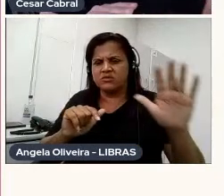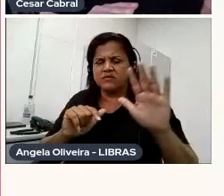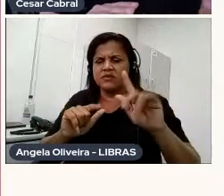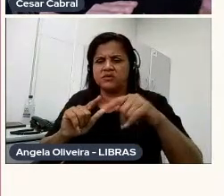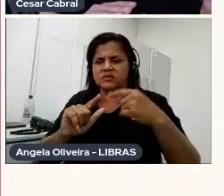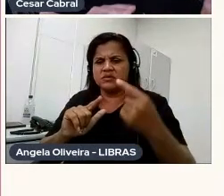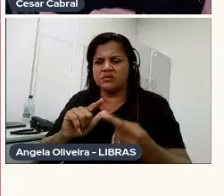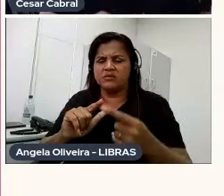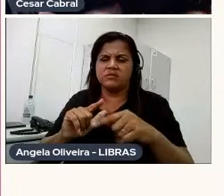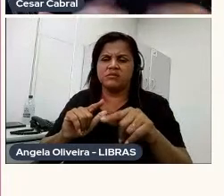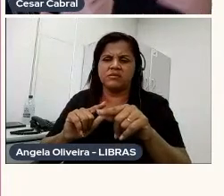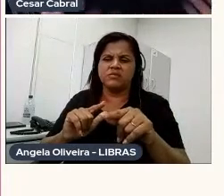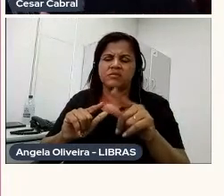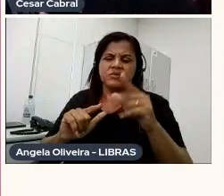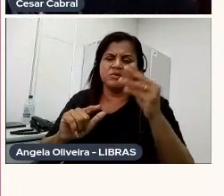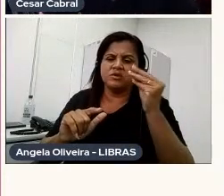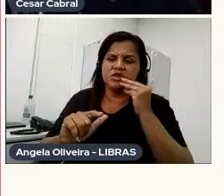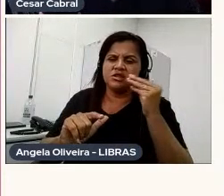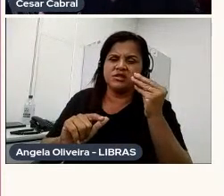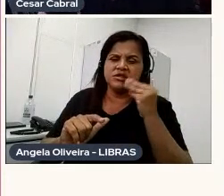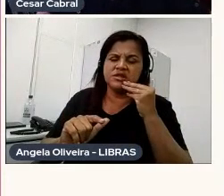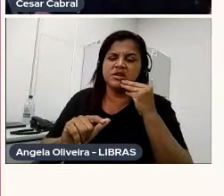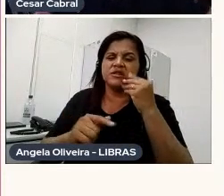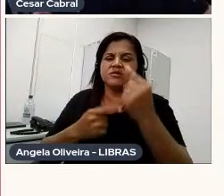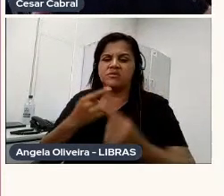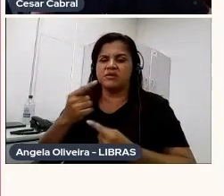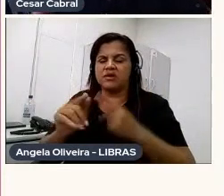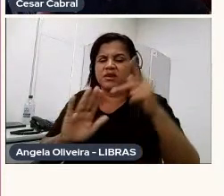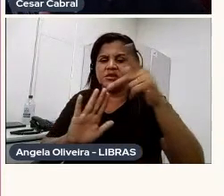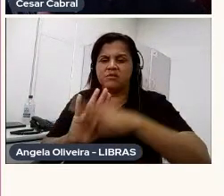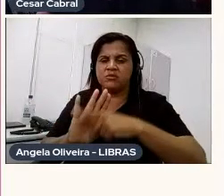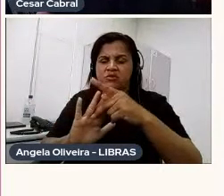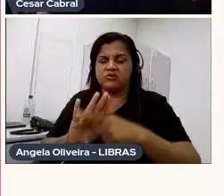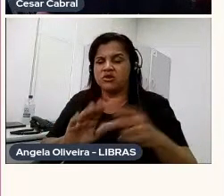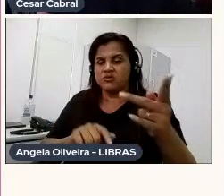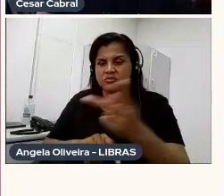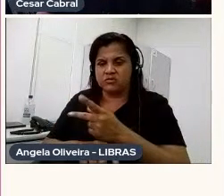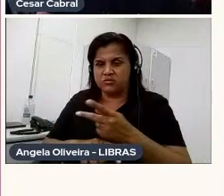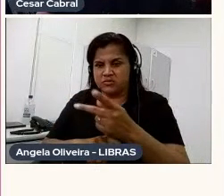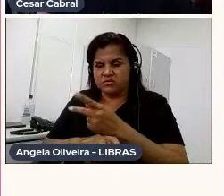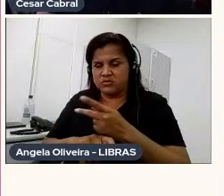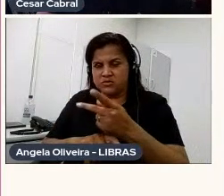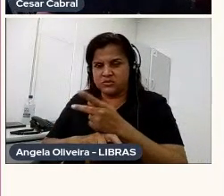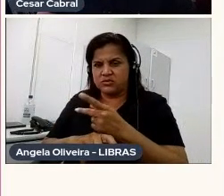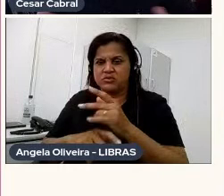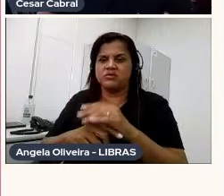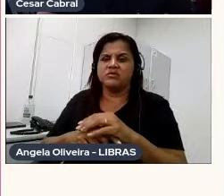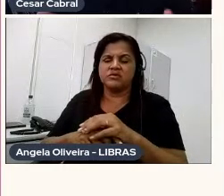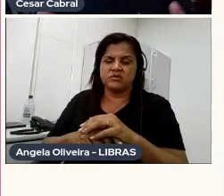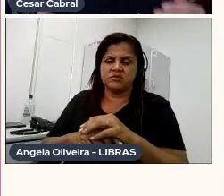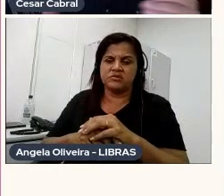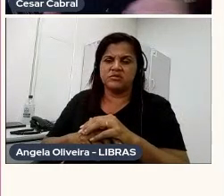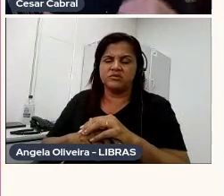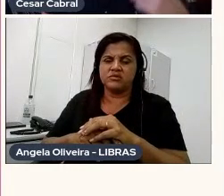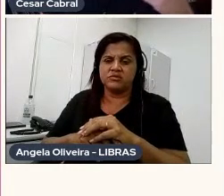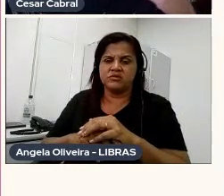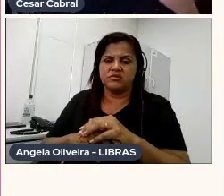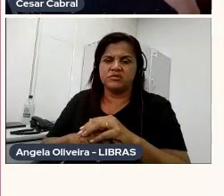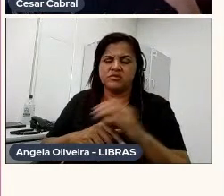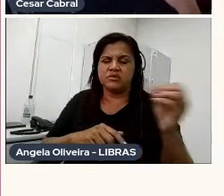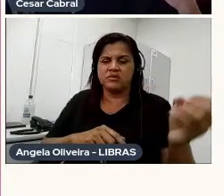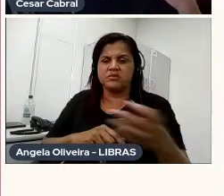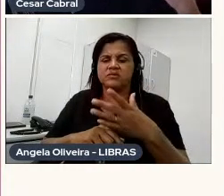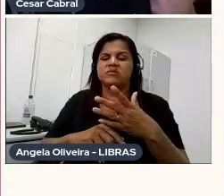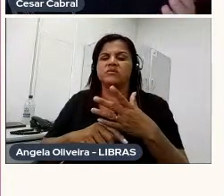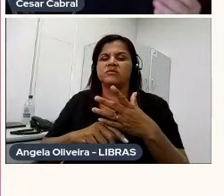tento a cada novo projeto buscar uma... uma... um novo caminho, né, assim, a gente não,